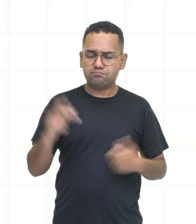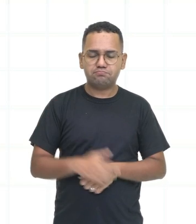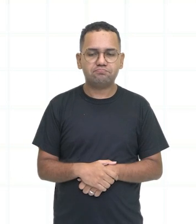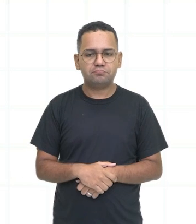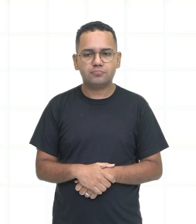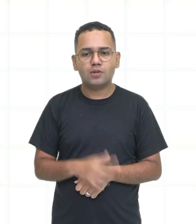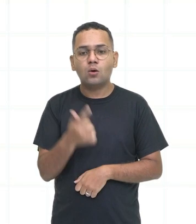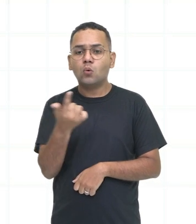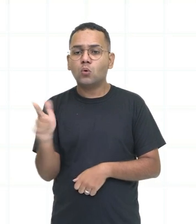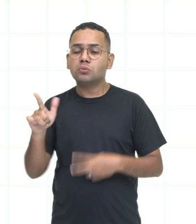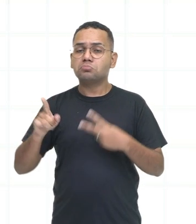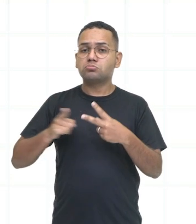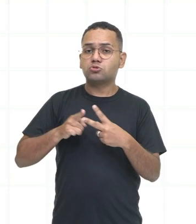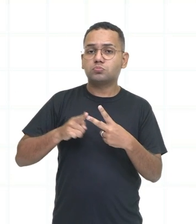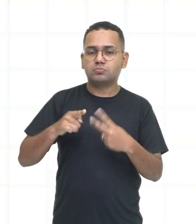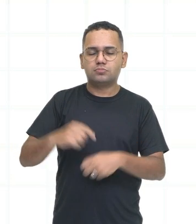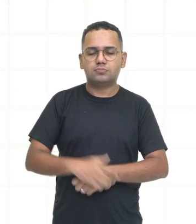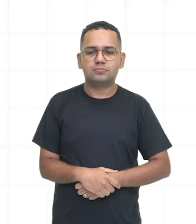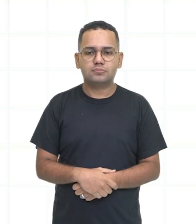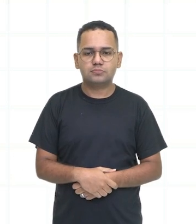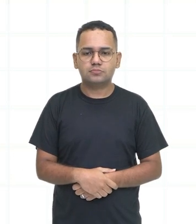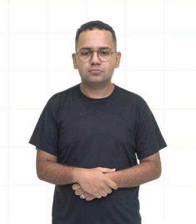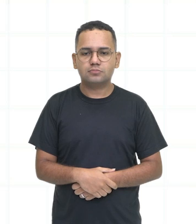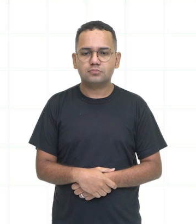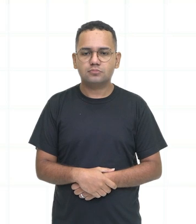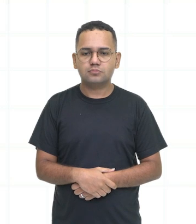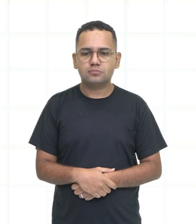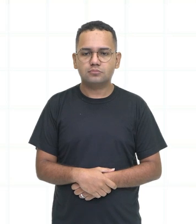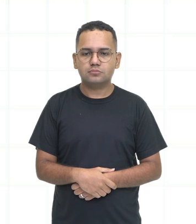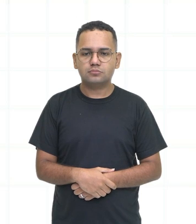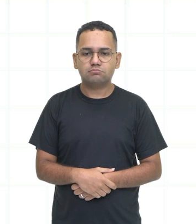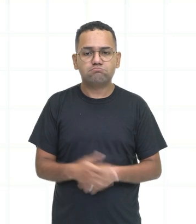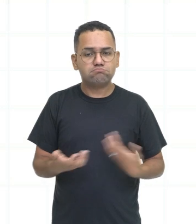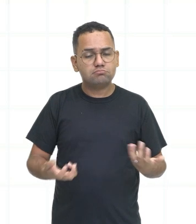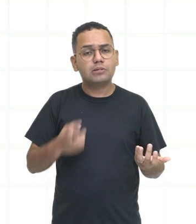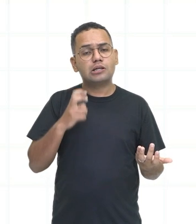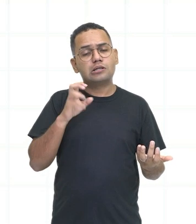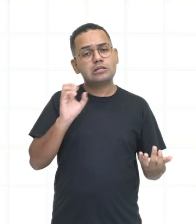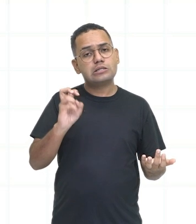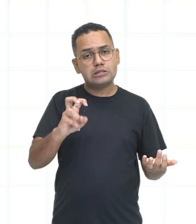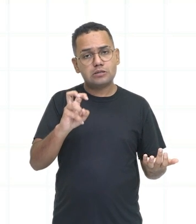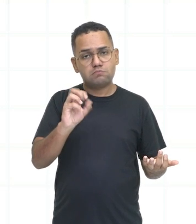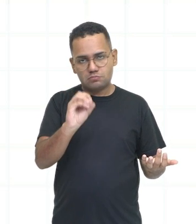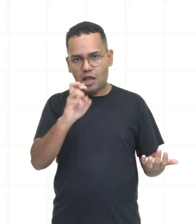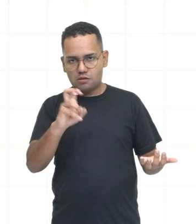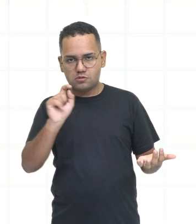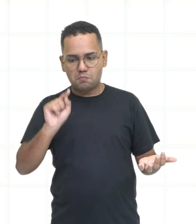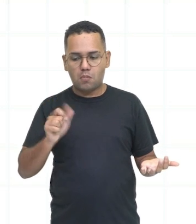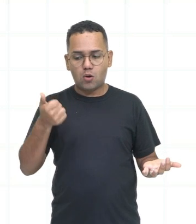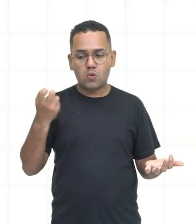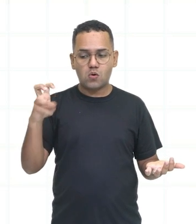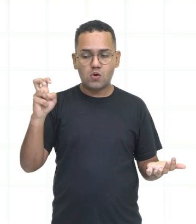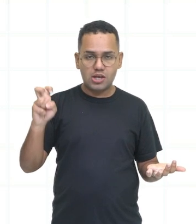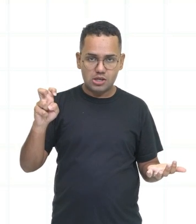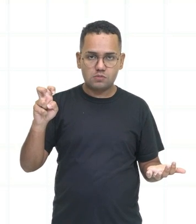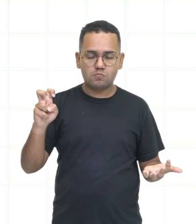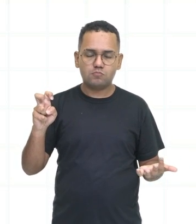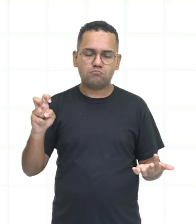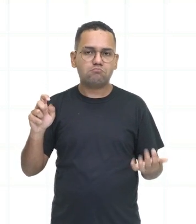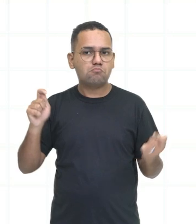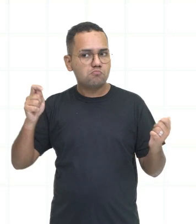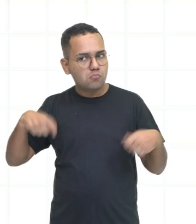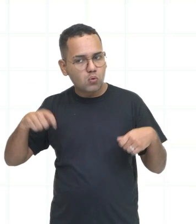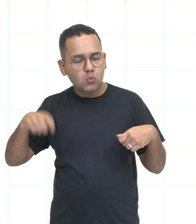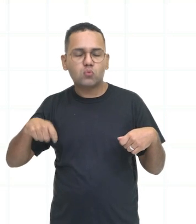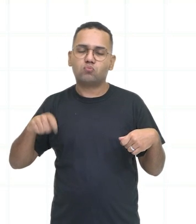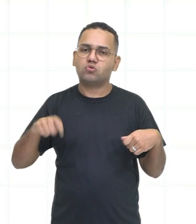Outra forma, então, é it's 5, 15. É 5 e 15, tá? Uma outra forma também utilizada para dizer,